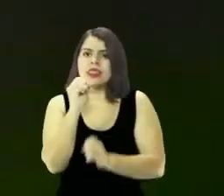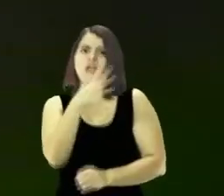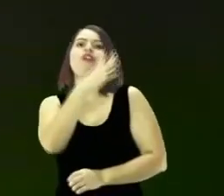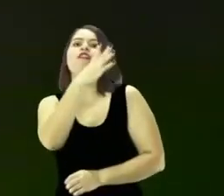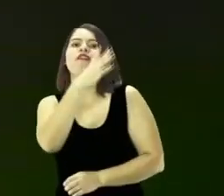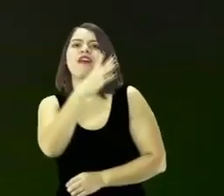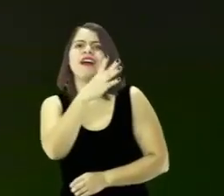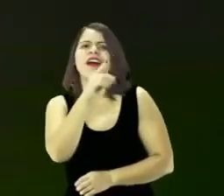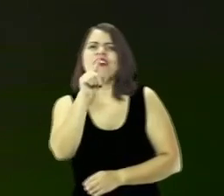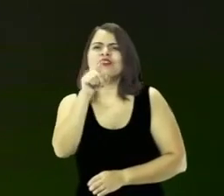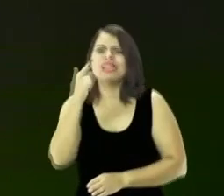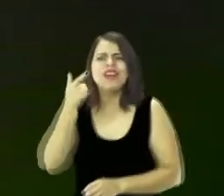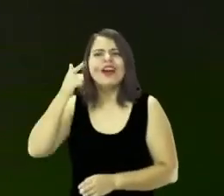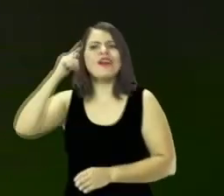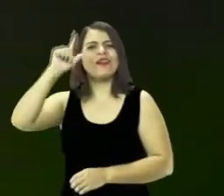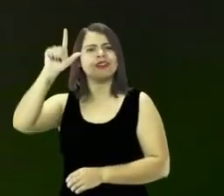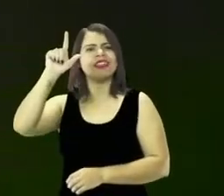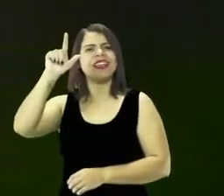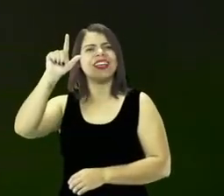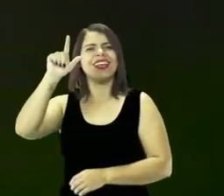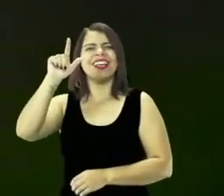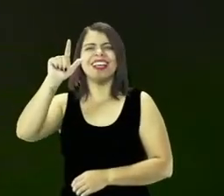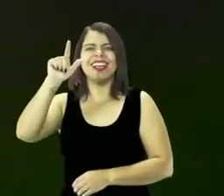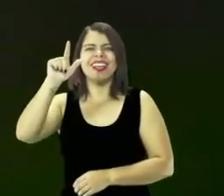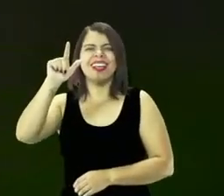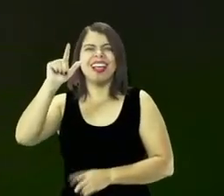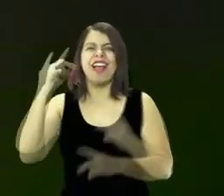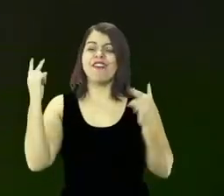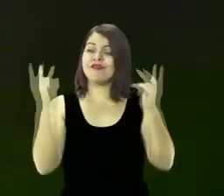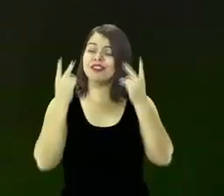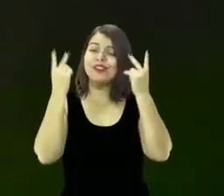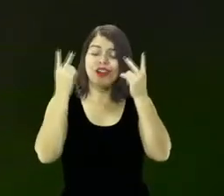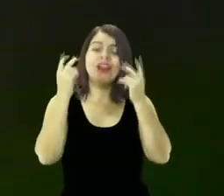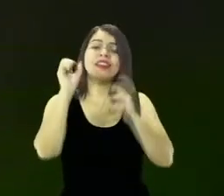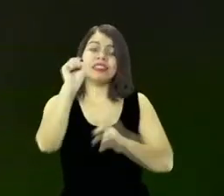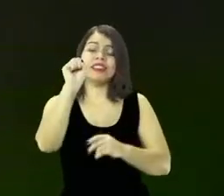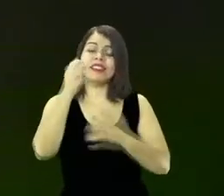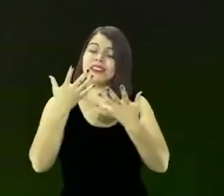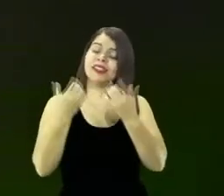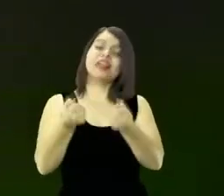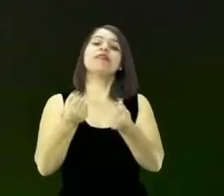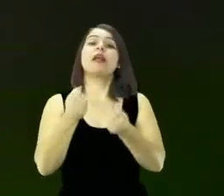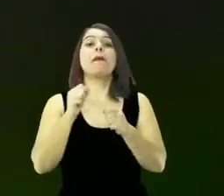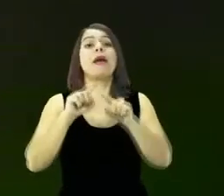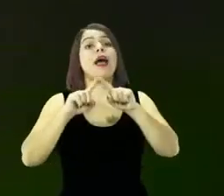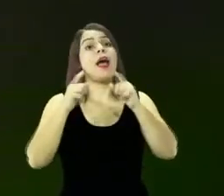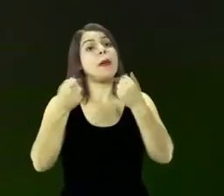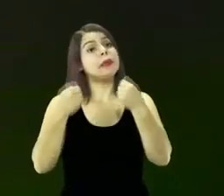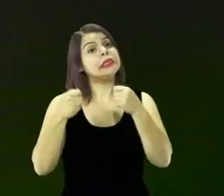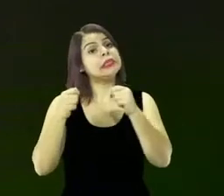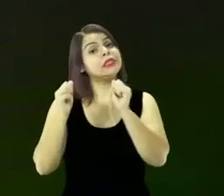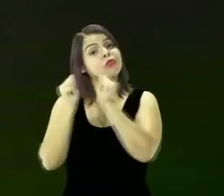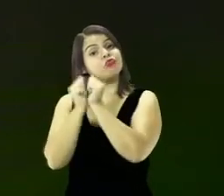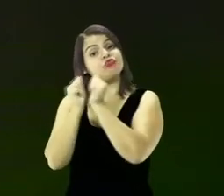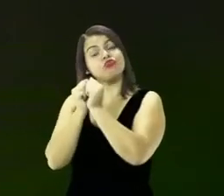em um ano do que estava levando 20 anos para fazer se você andar com Deus e debaixo do espírito da verdade